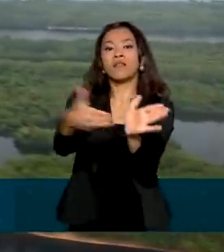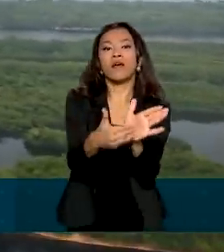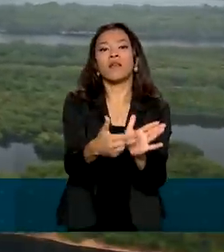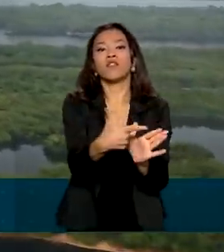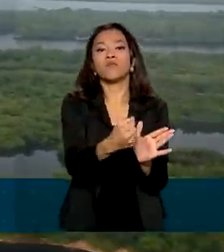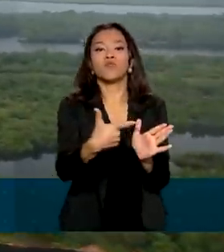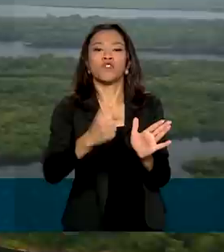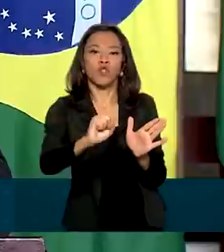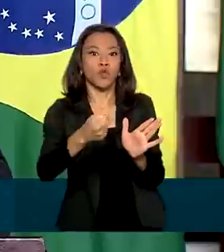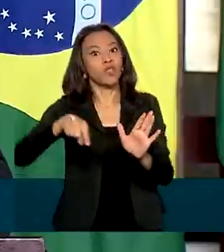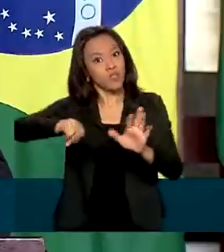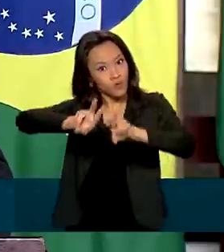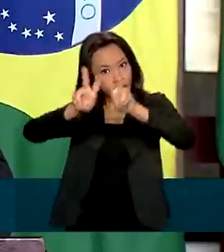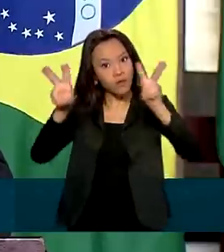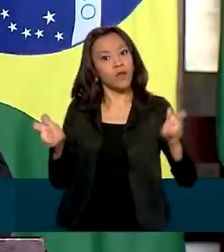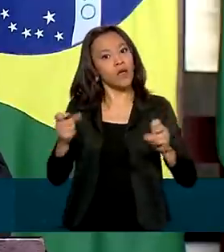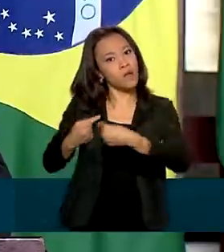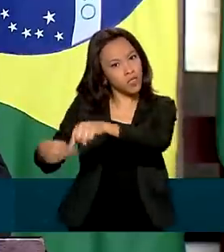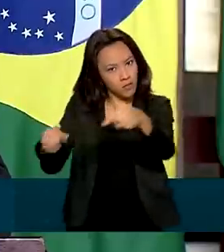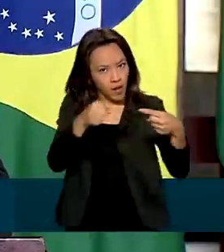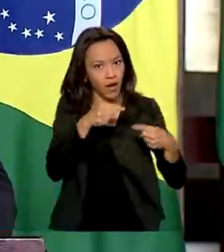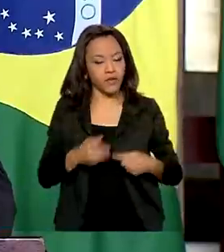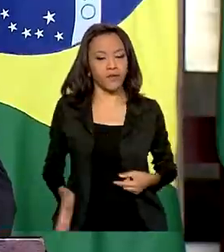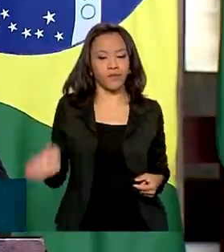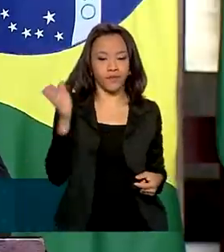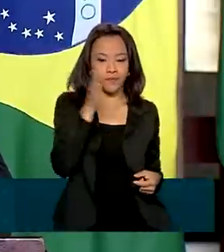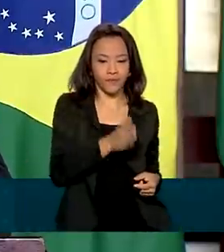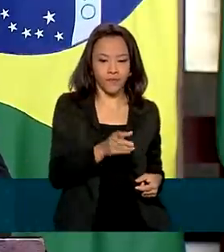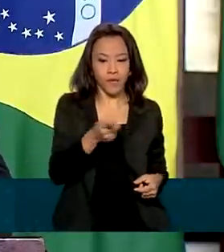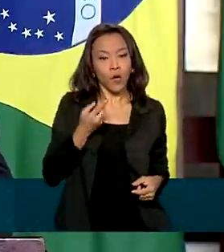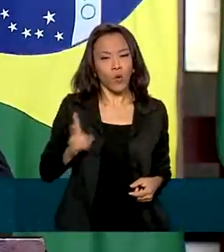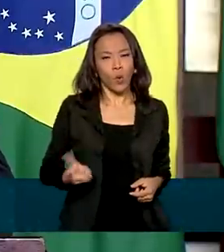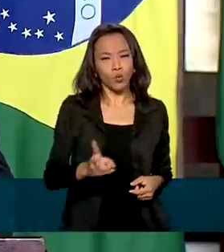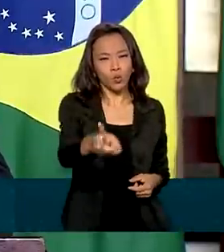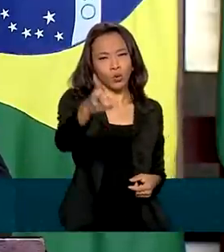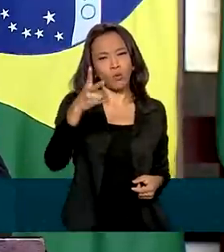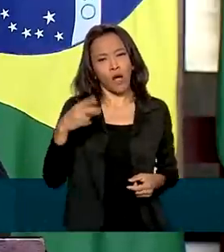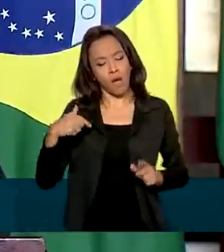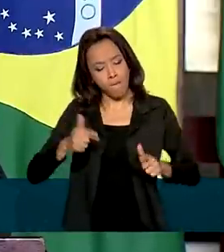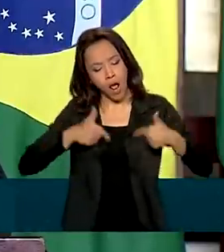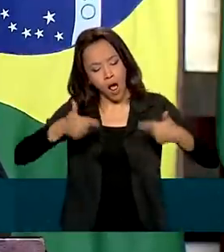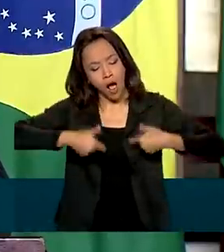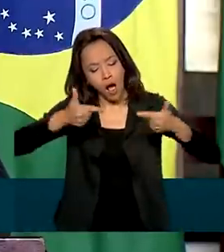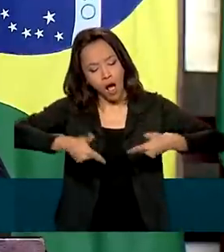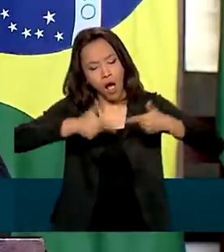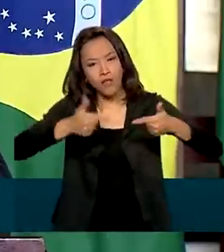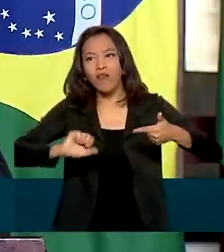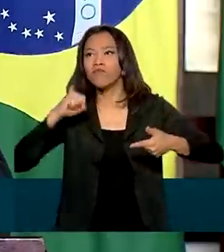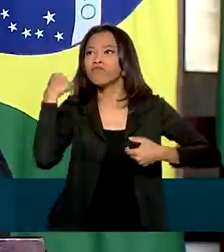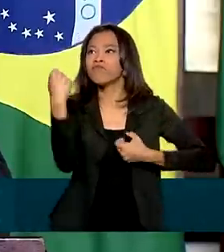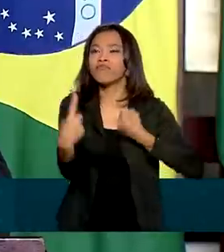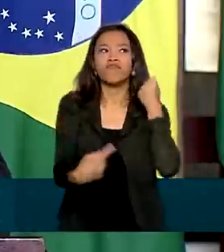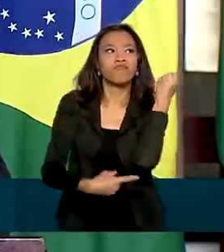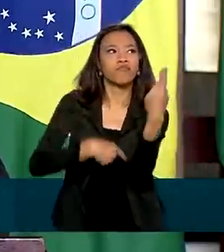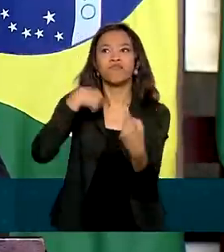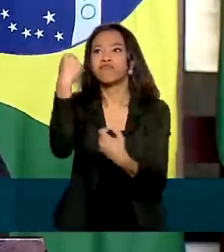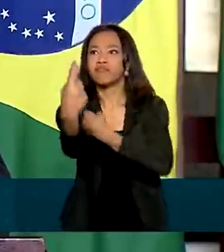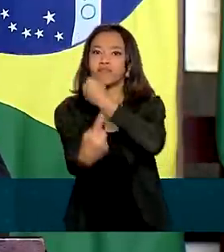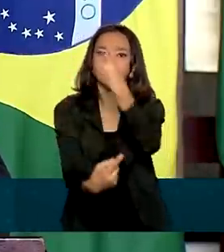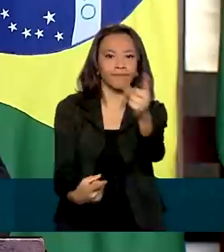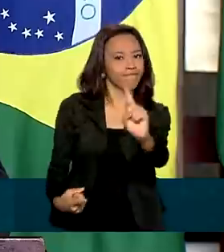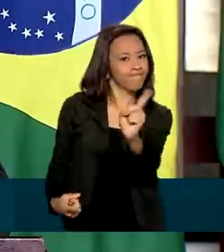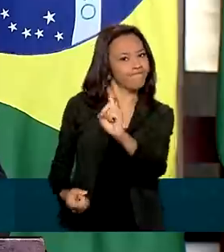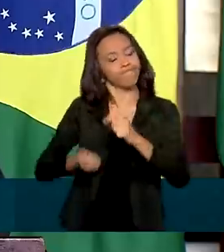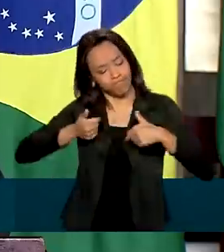destaque no debate. Tem que haver uma ação permanente, não podem ser ações esporádicas para que a